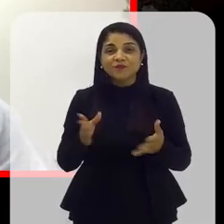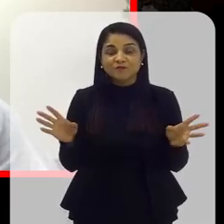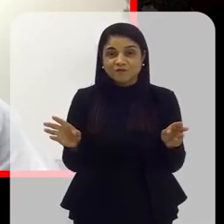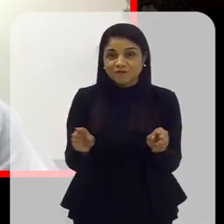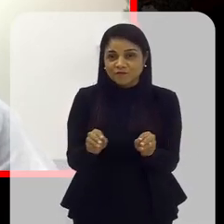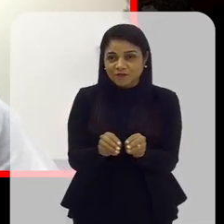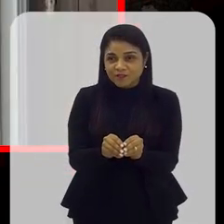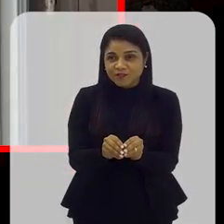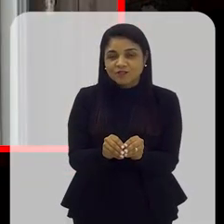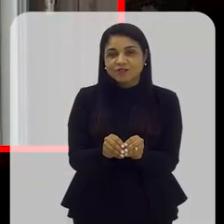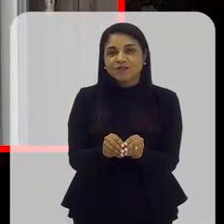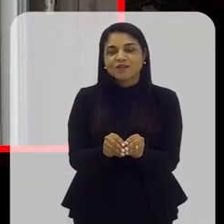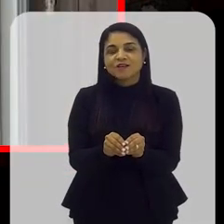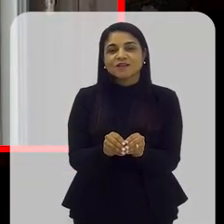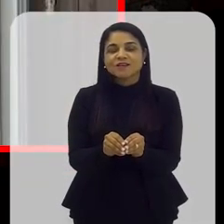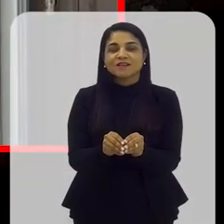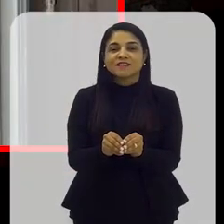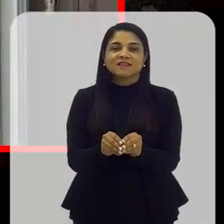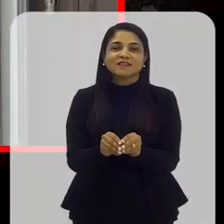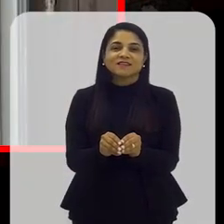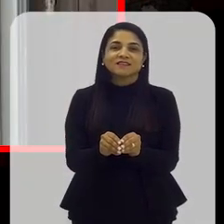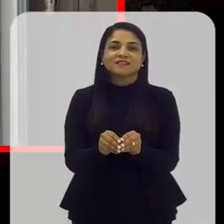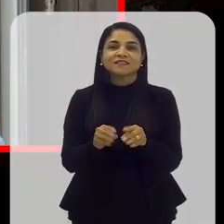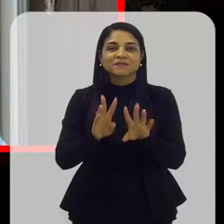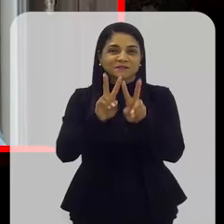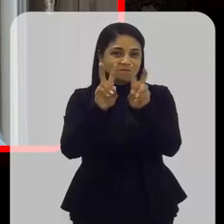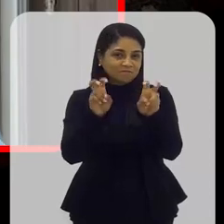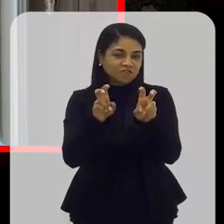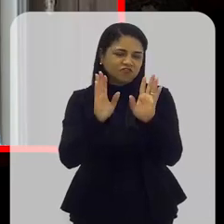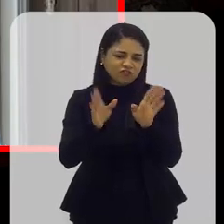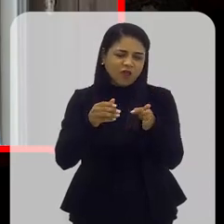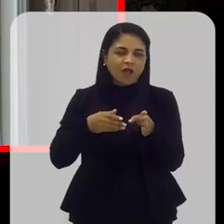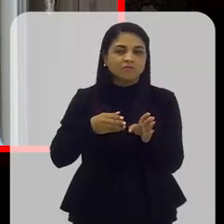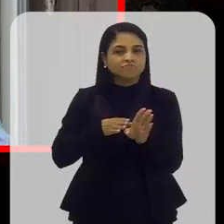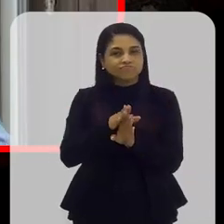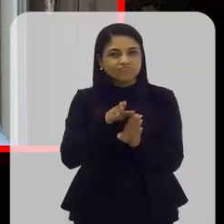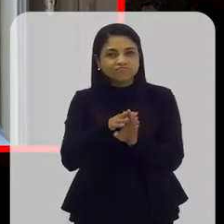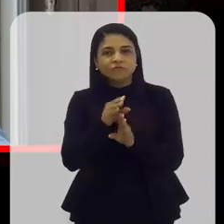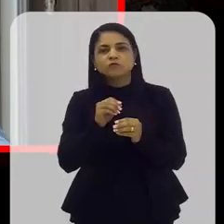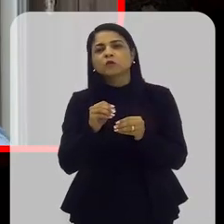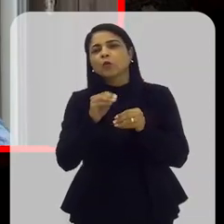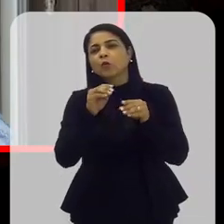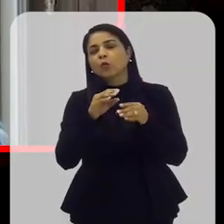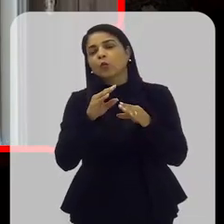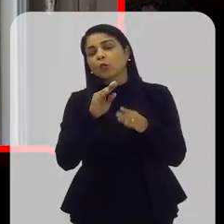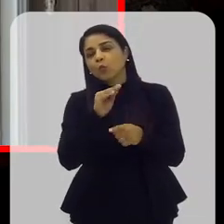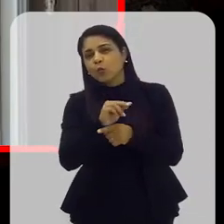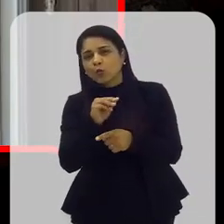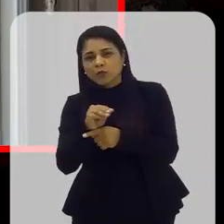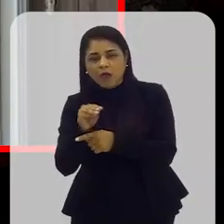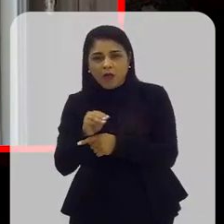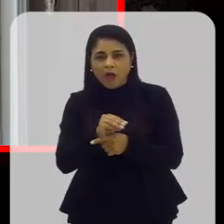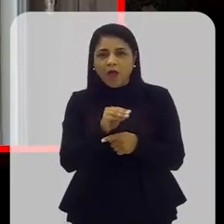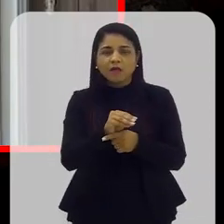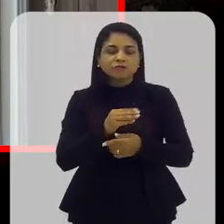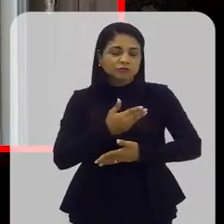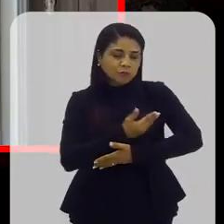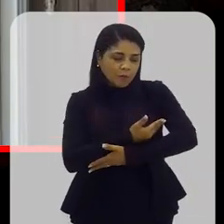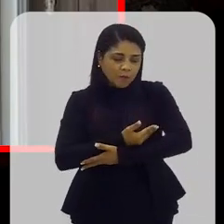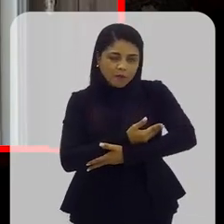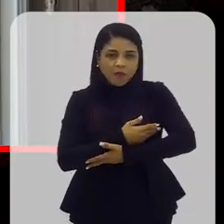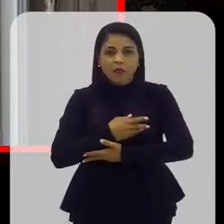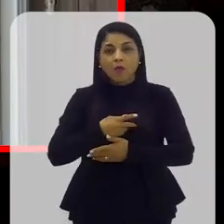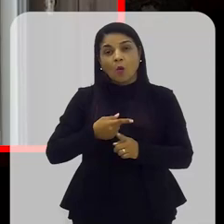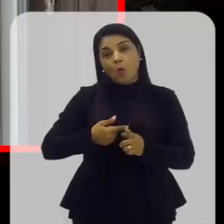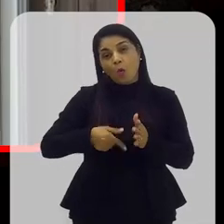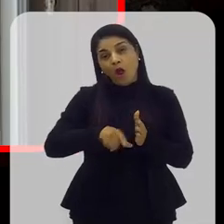Tânia, para a gente fechar esse ciclo, na verdade, então a gente já falou dos cuidados que tem que se ter ainda no pré-natal, quando a criança ainda é